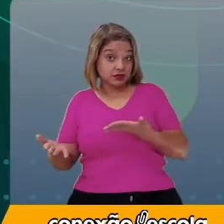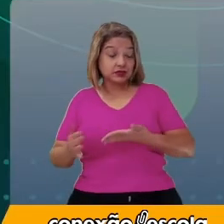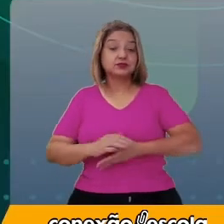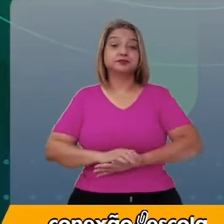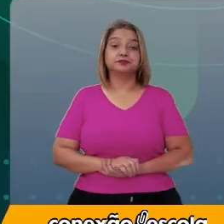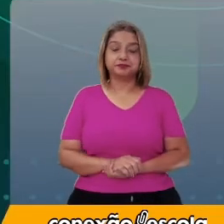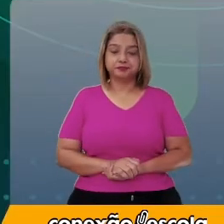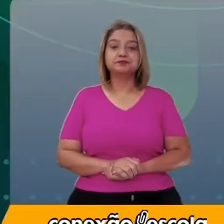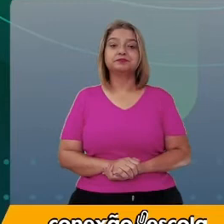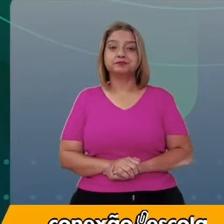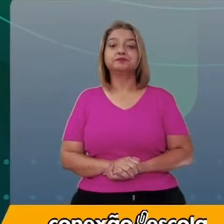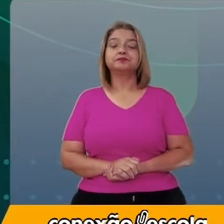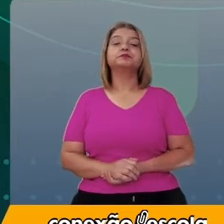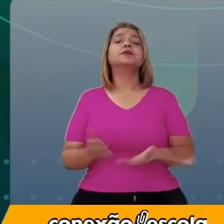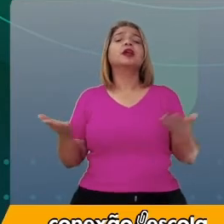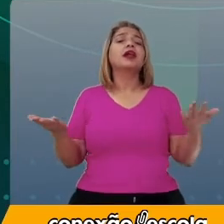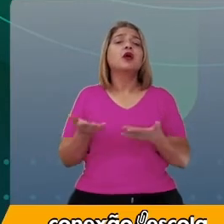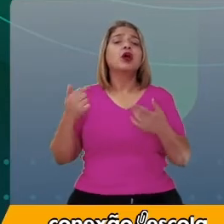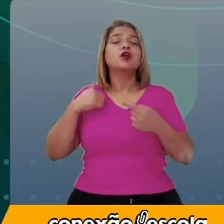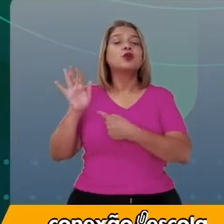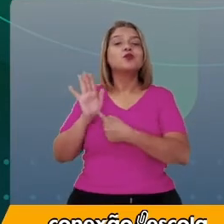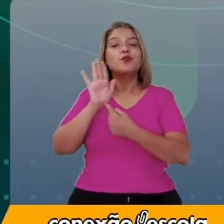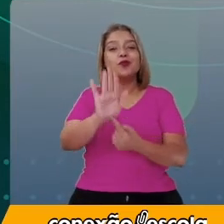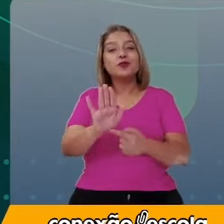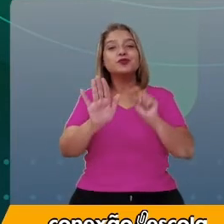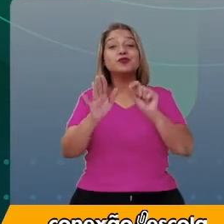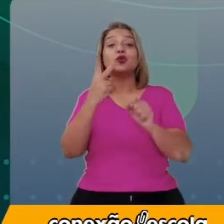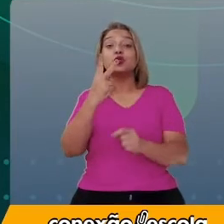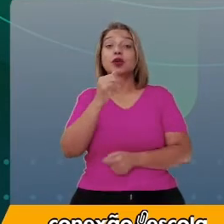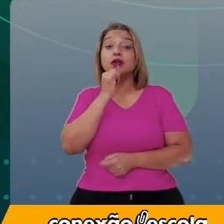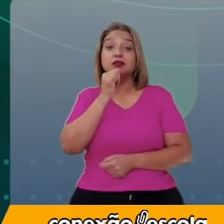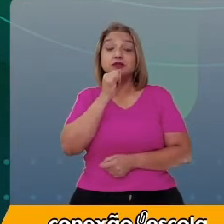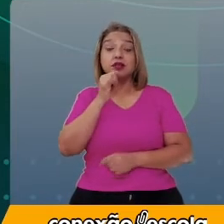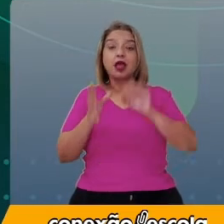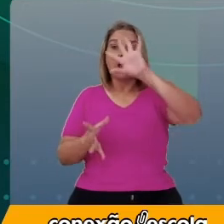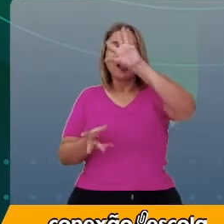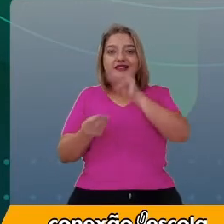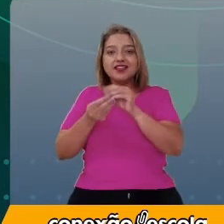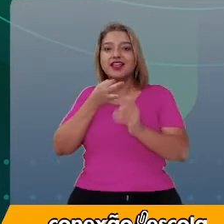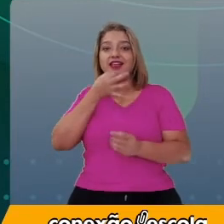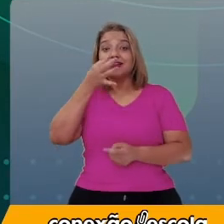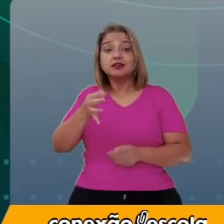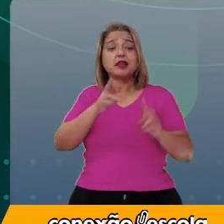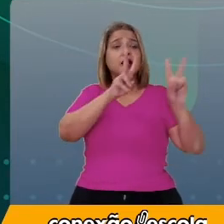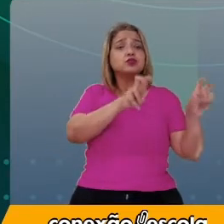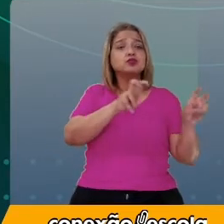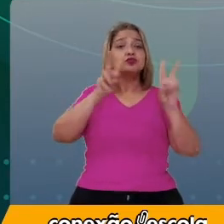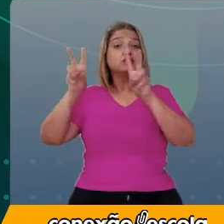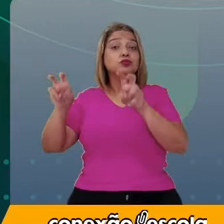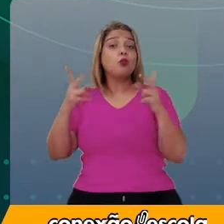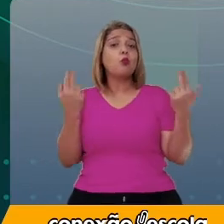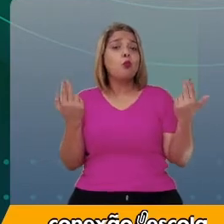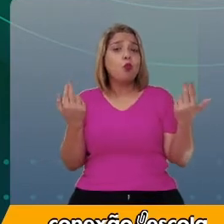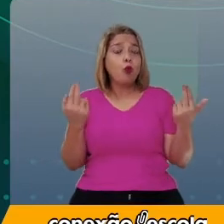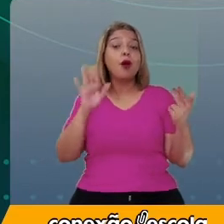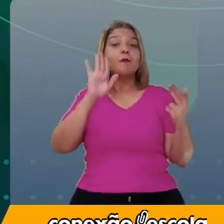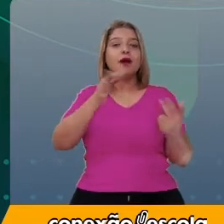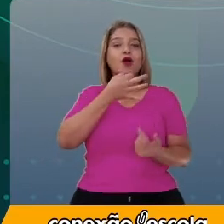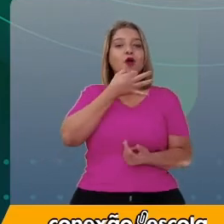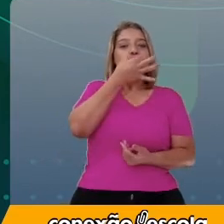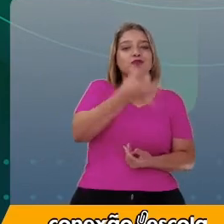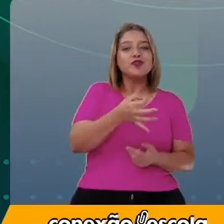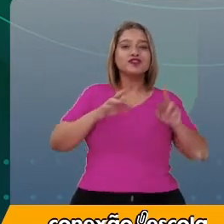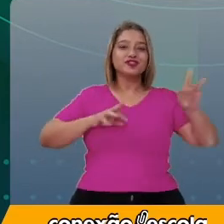Agora, eu trouxe dois exemplos de resenha sobre o mesmo assunto, mas com opiniões